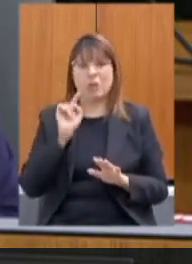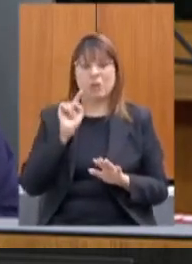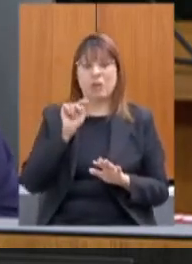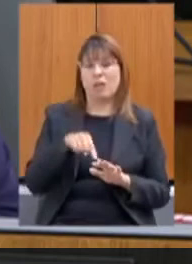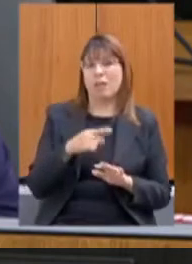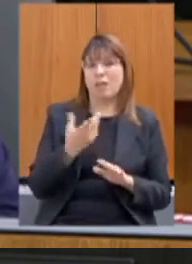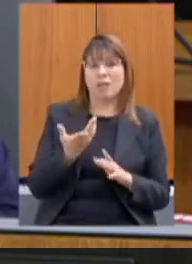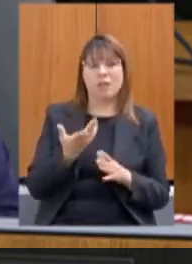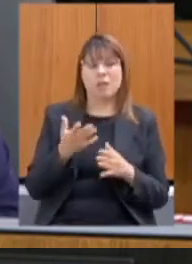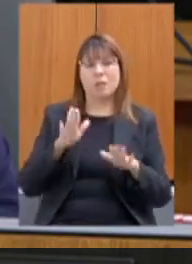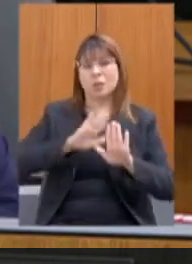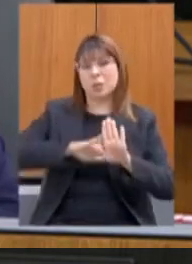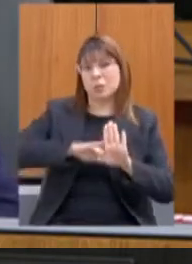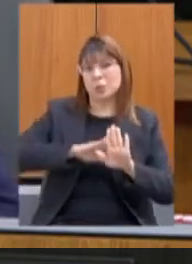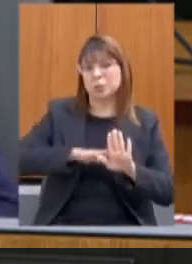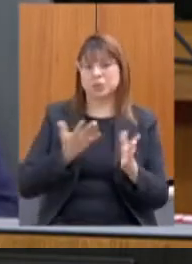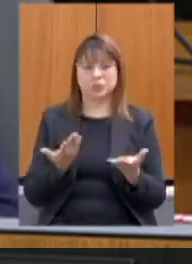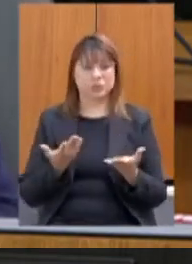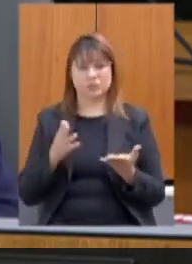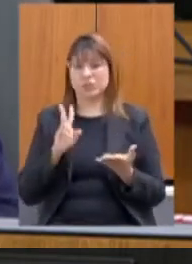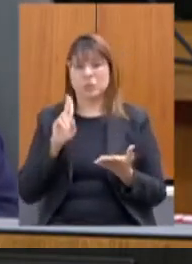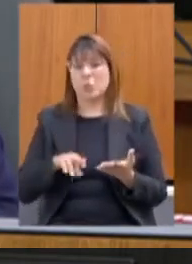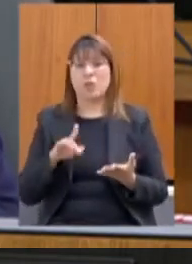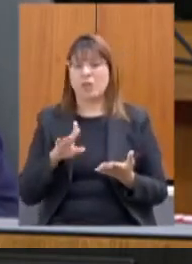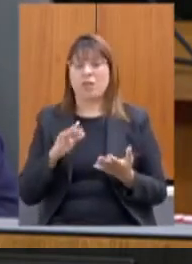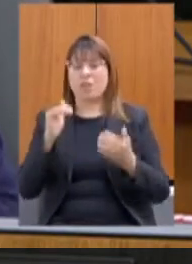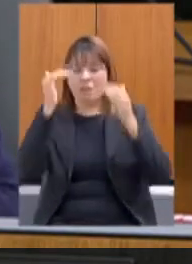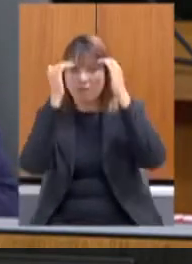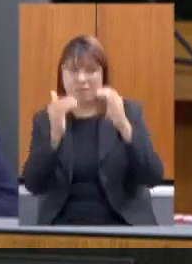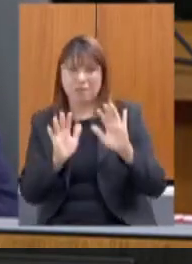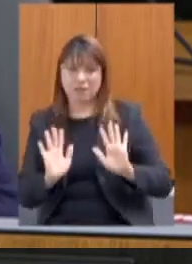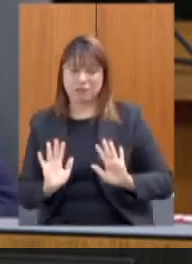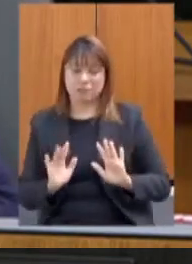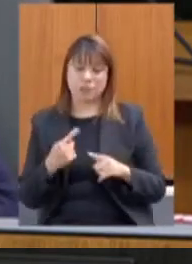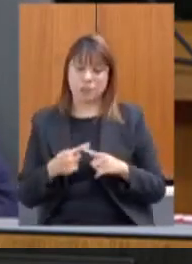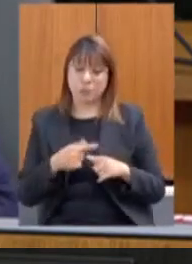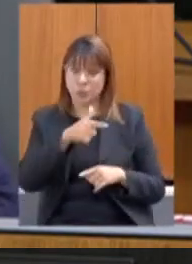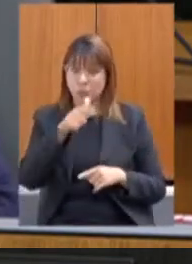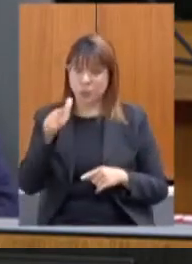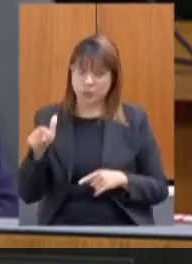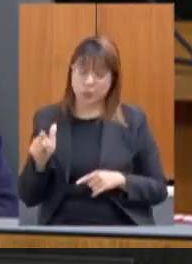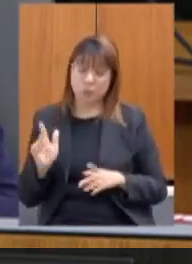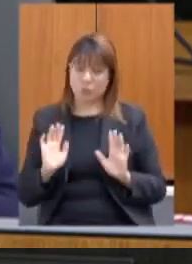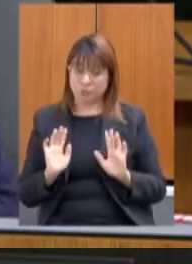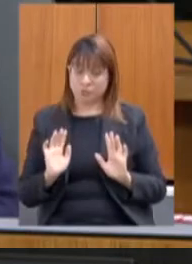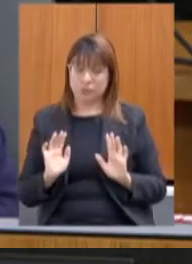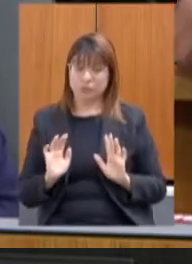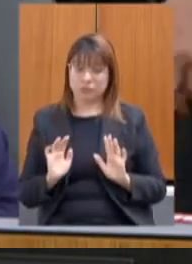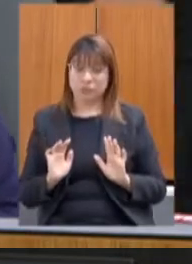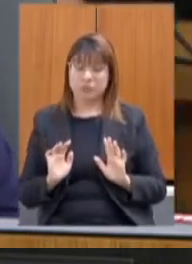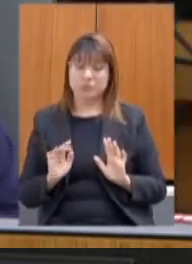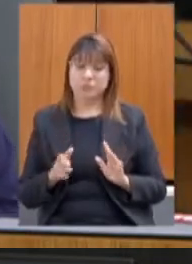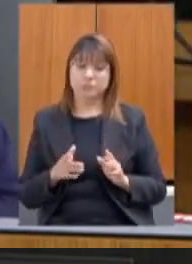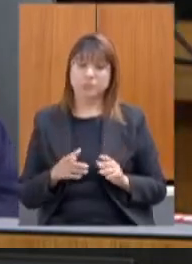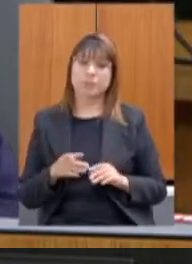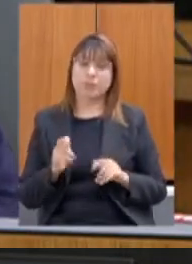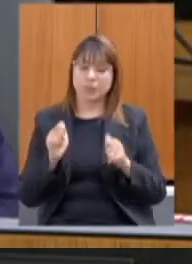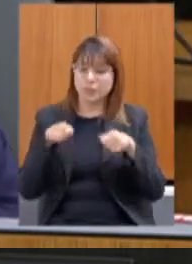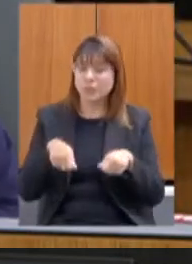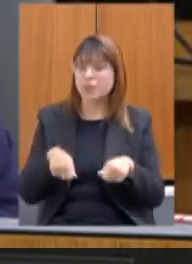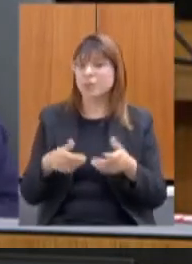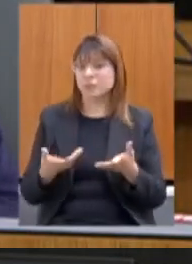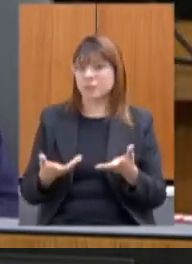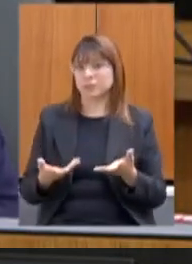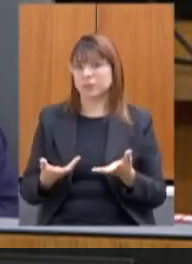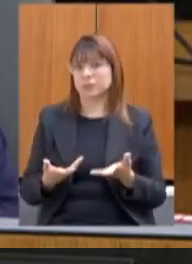que necessariamente um cumprimento de uma decisão, porque todos os demais atores tinham a disposição